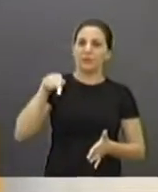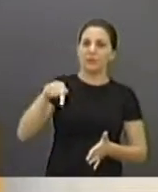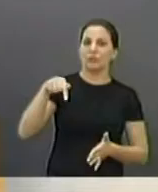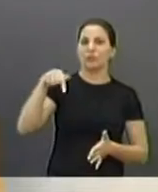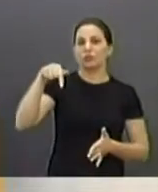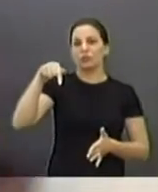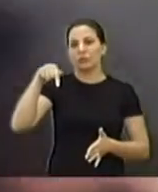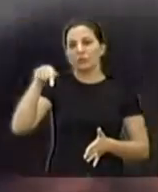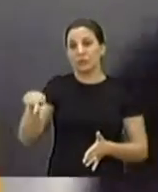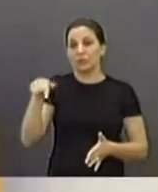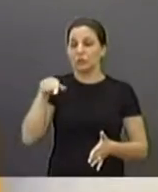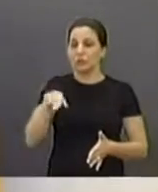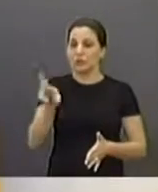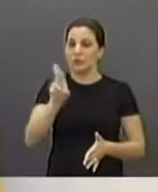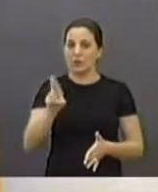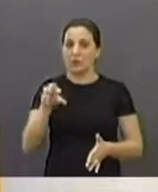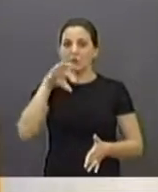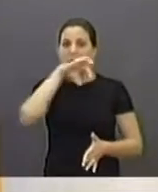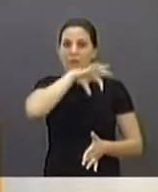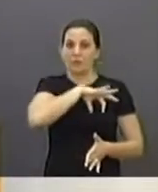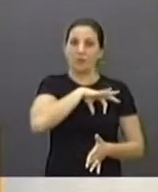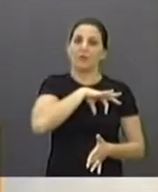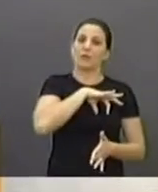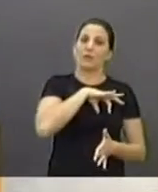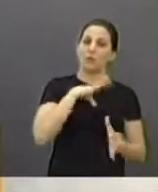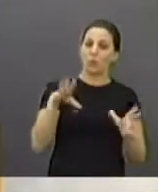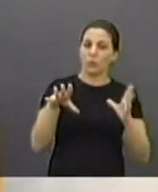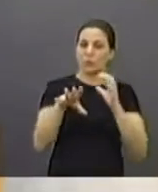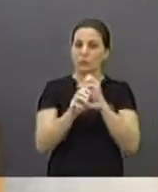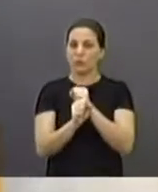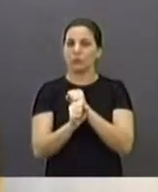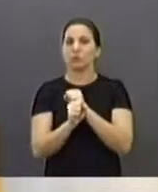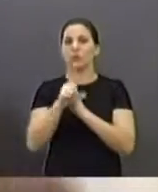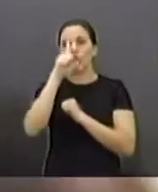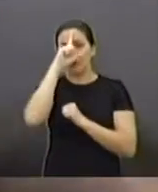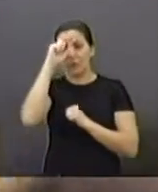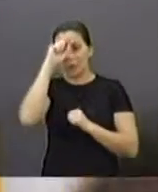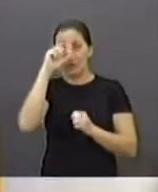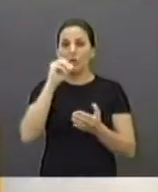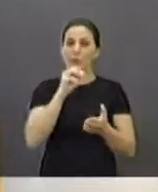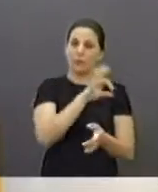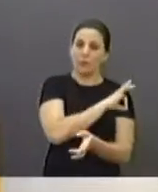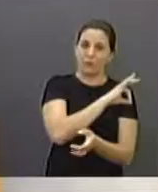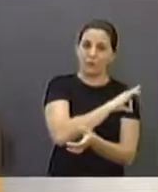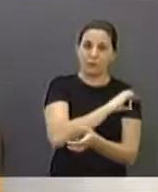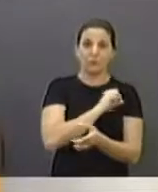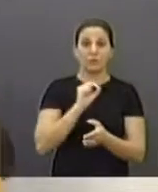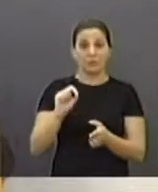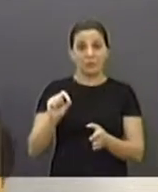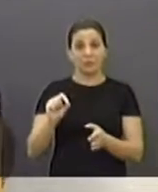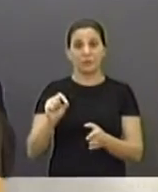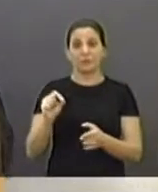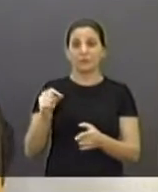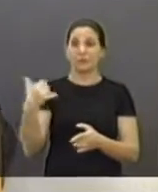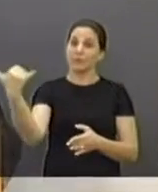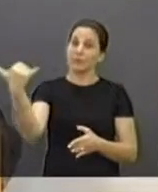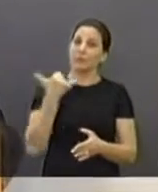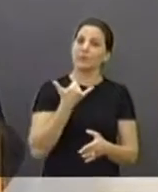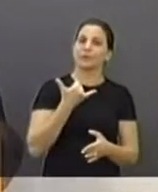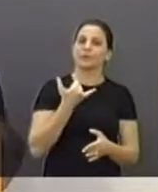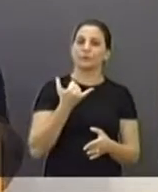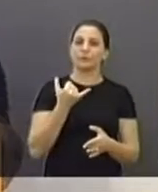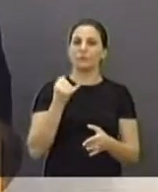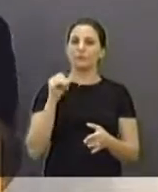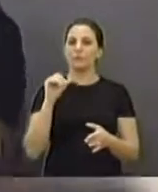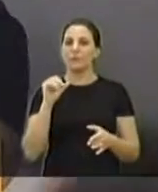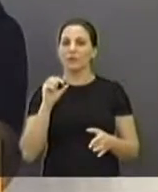secretário de governo, e 5 mil na fundação, e veio, e no final, gente pedia da seguinte forma, em